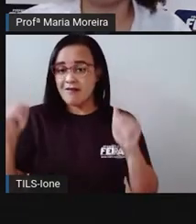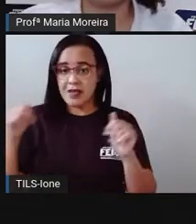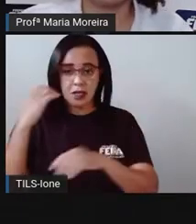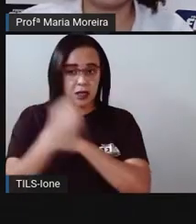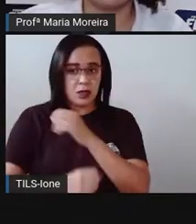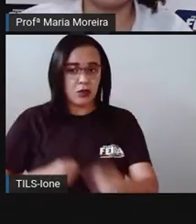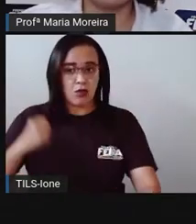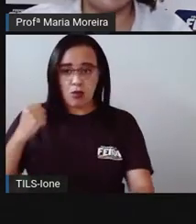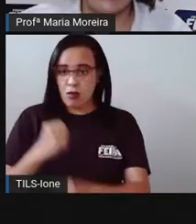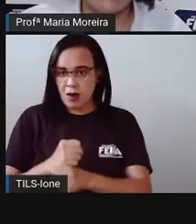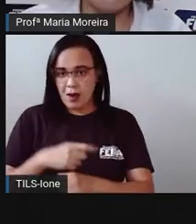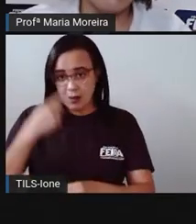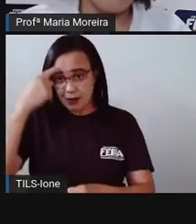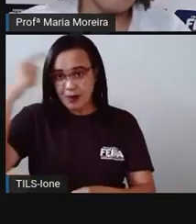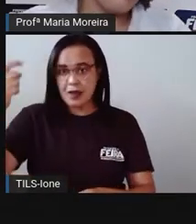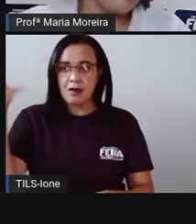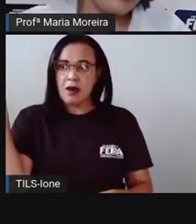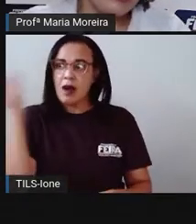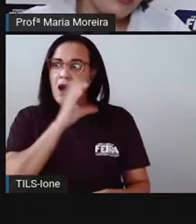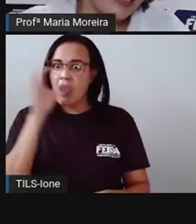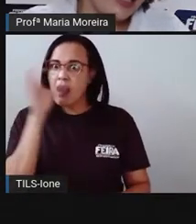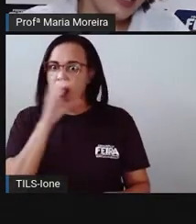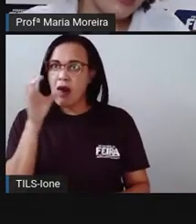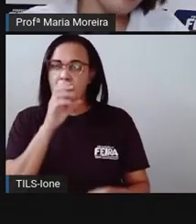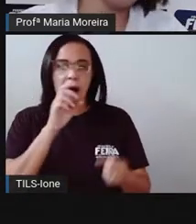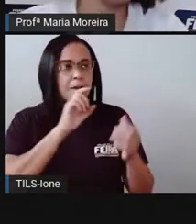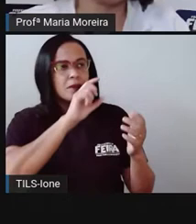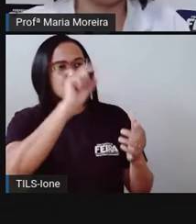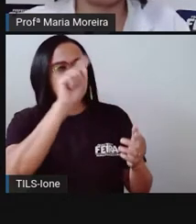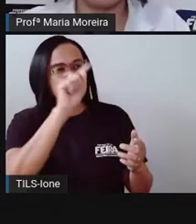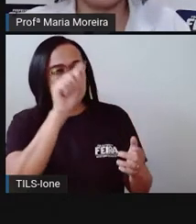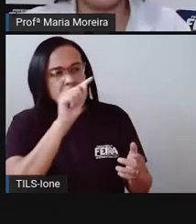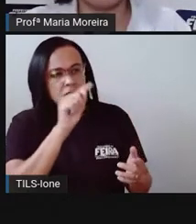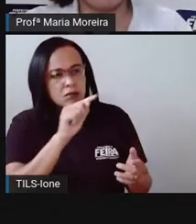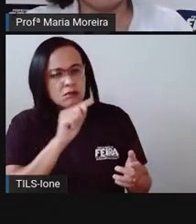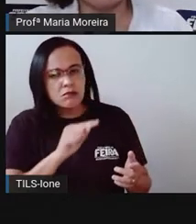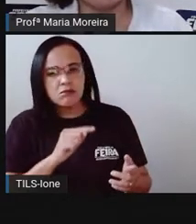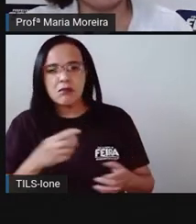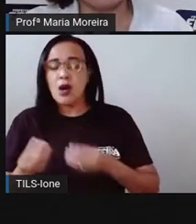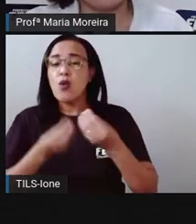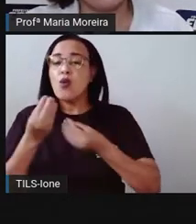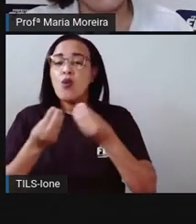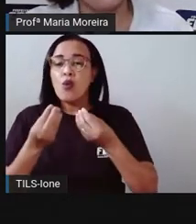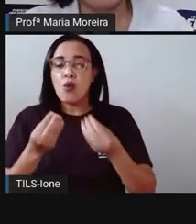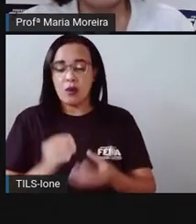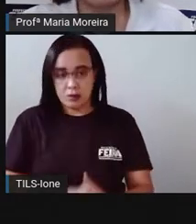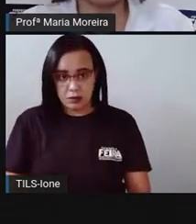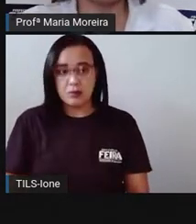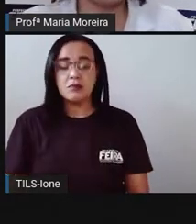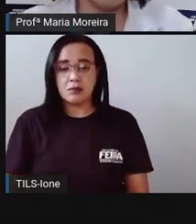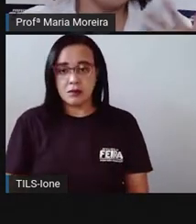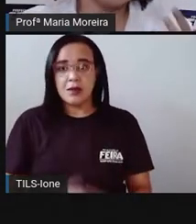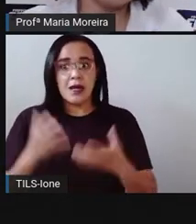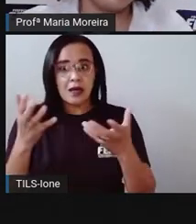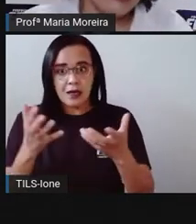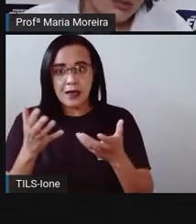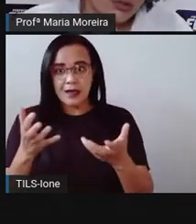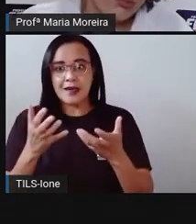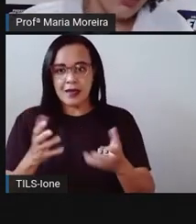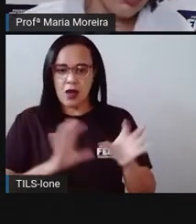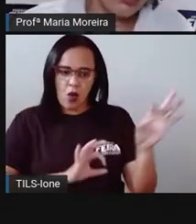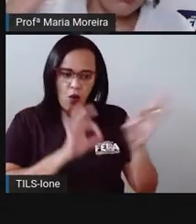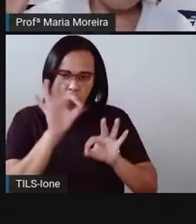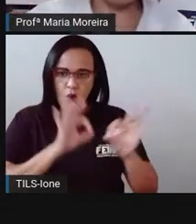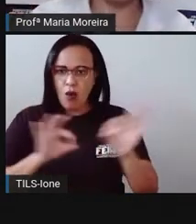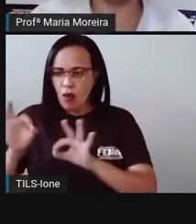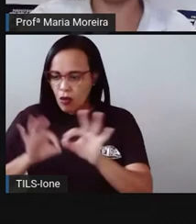do calendário, da folhinha, né? Vai chegando aí o momento que a gente quer para se organizar aí no